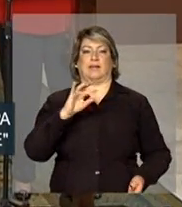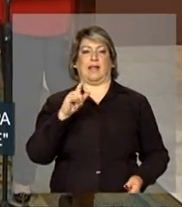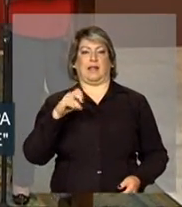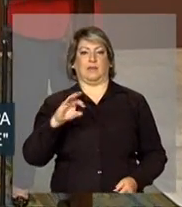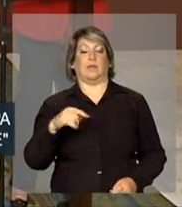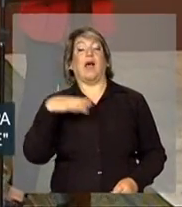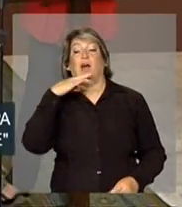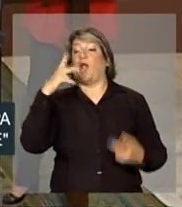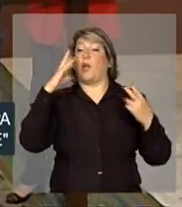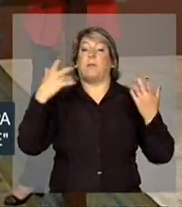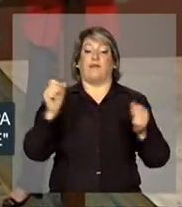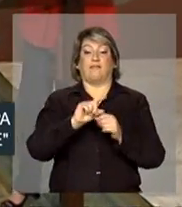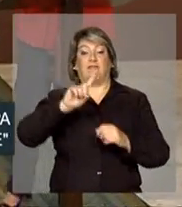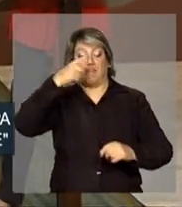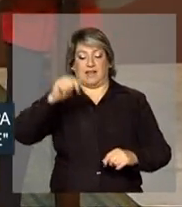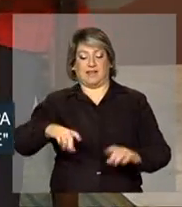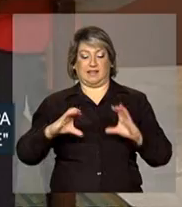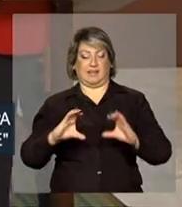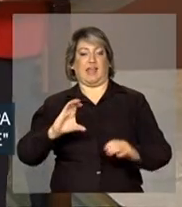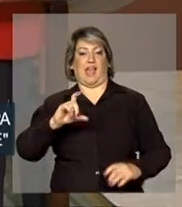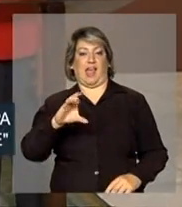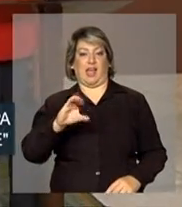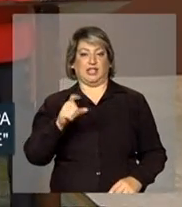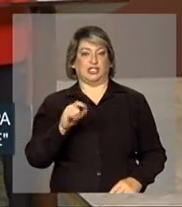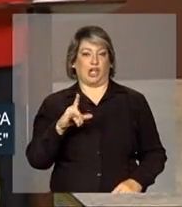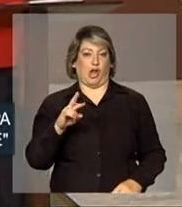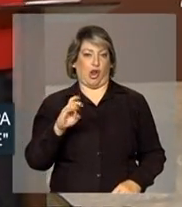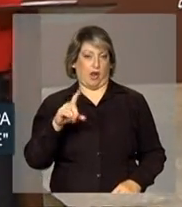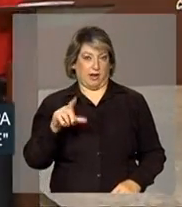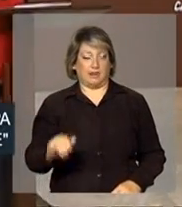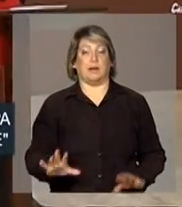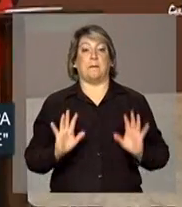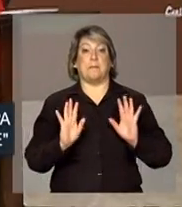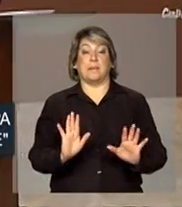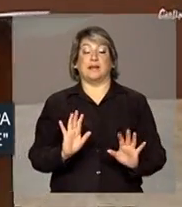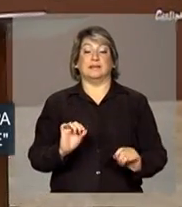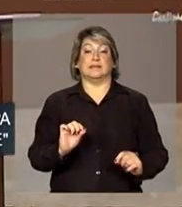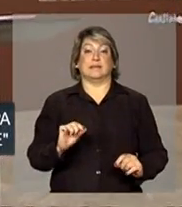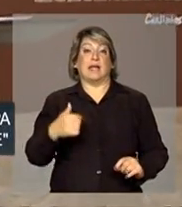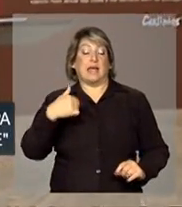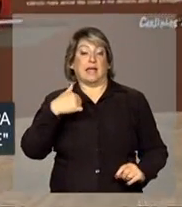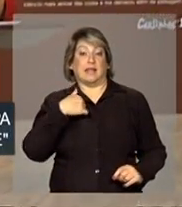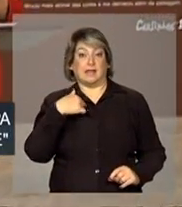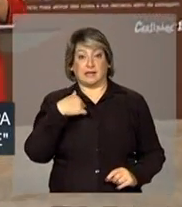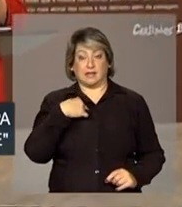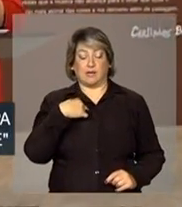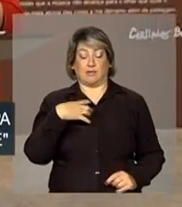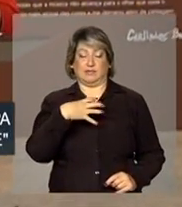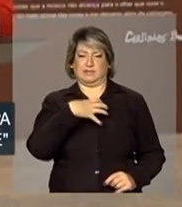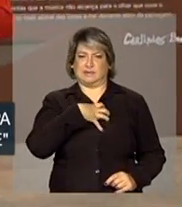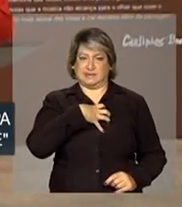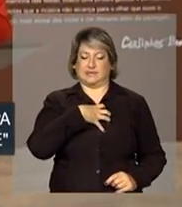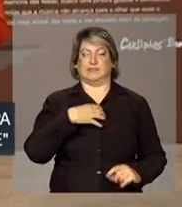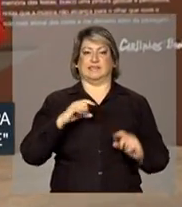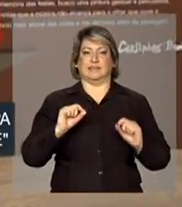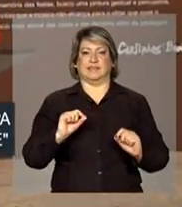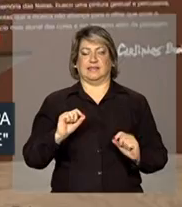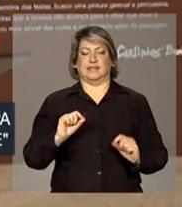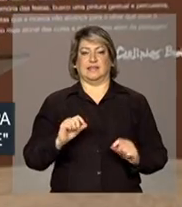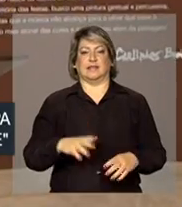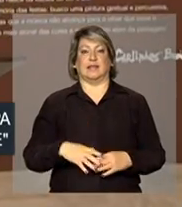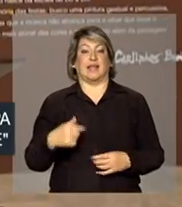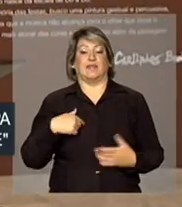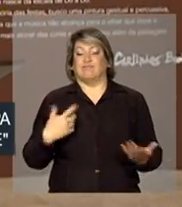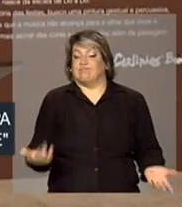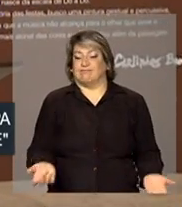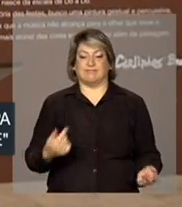inventar a castirola. Nós, a mim, provoca, na minha ausência de